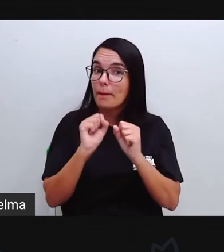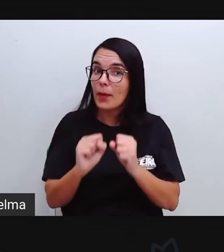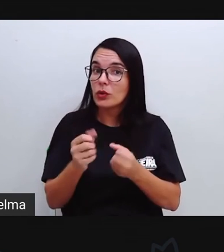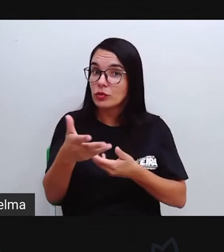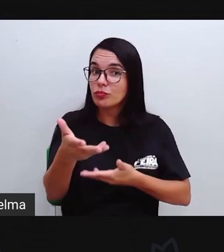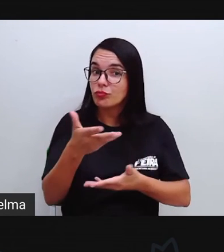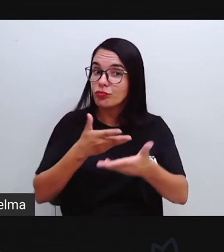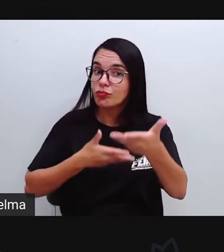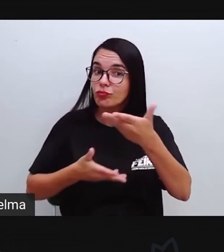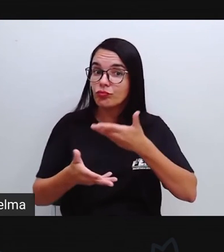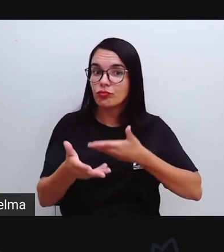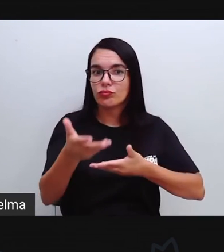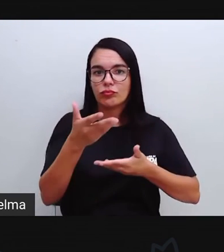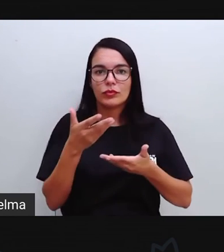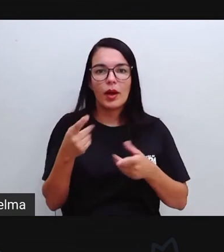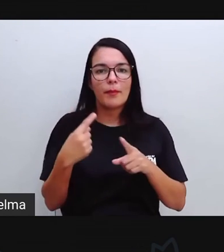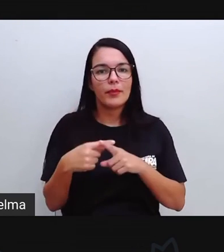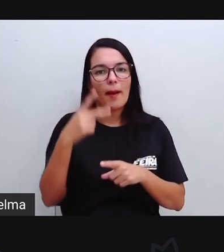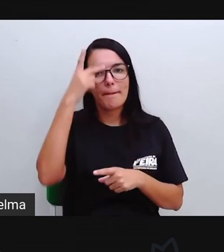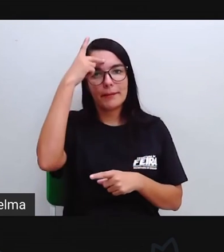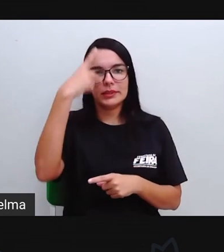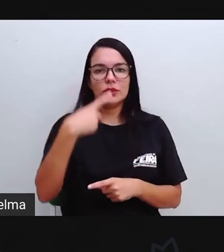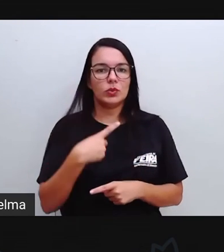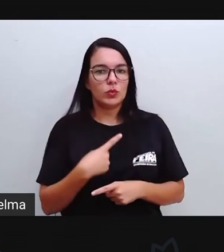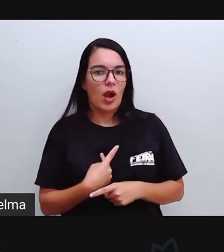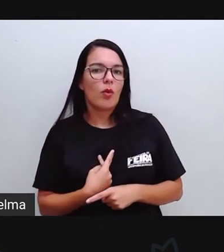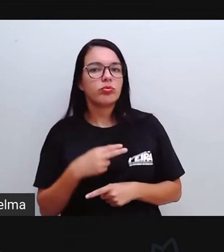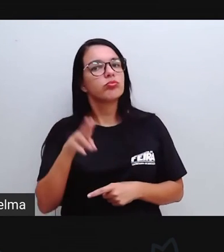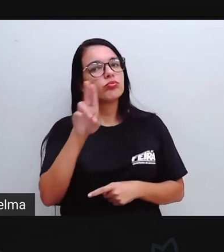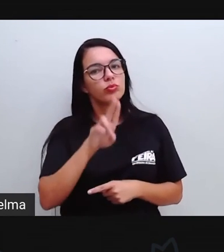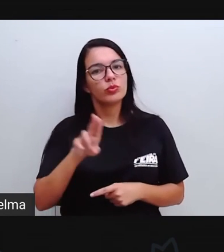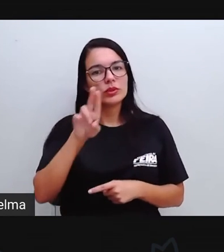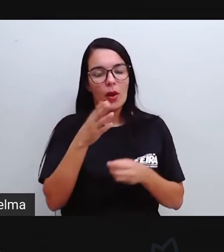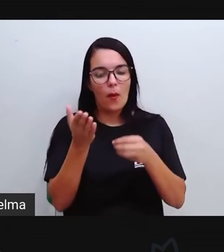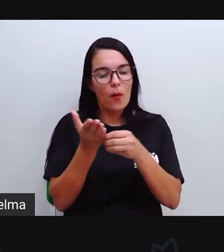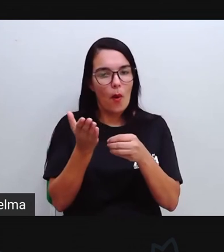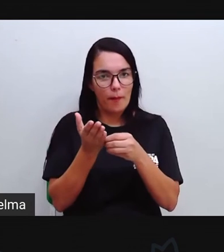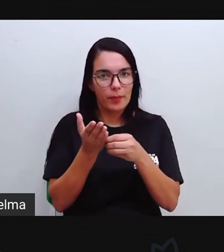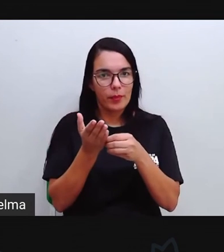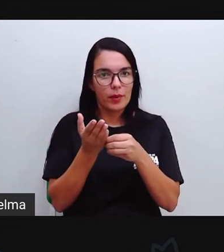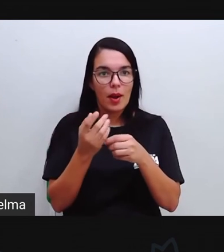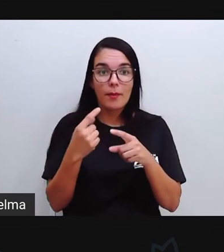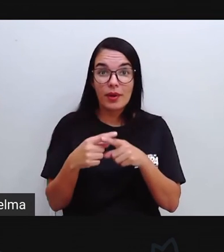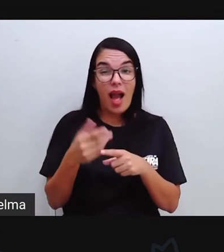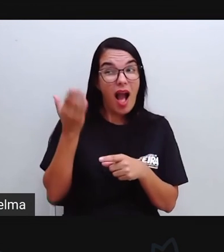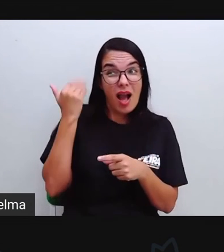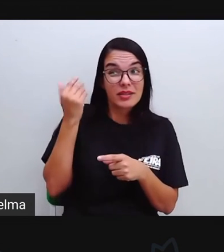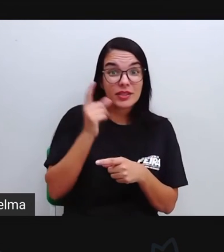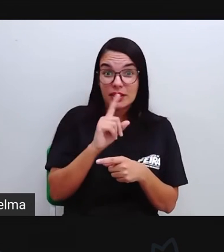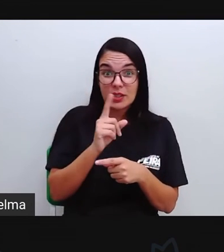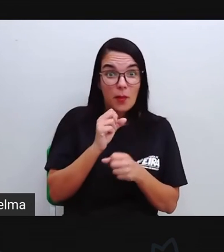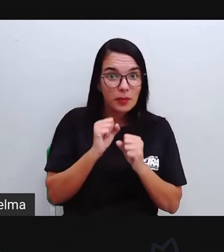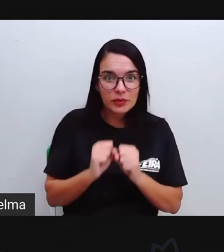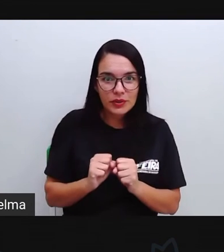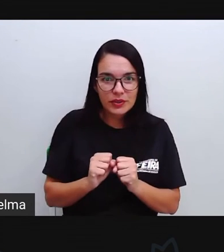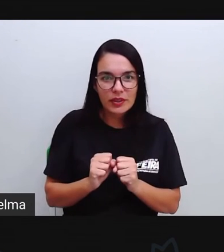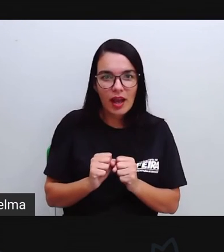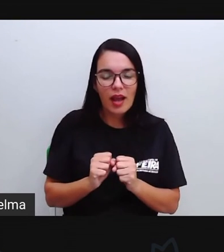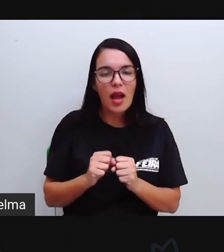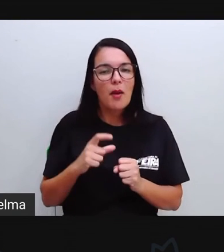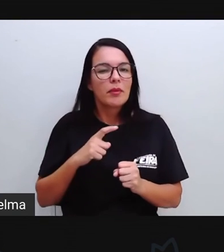material Que é de uso pessoal Especialmente Nessa época A gente já não podia Porque nós temos